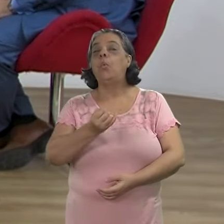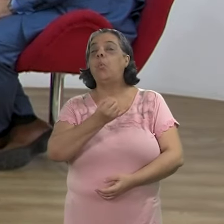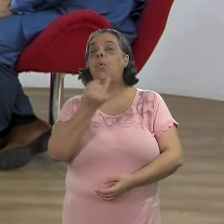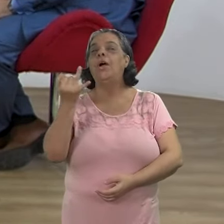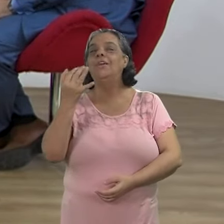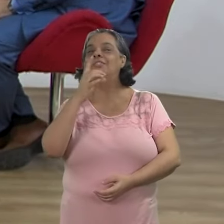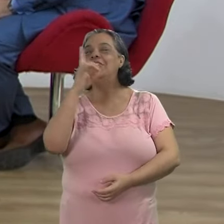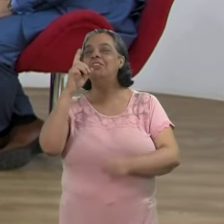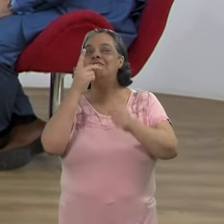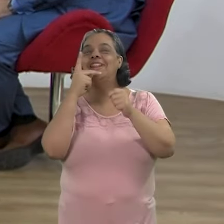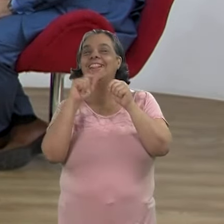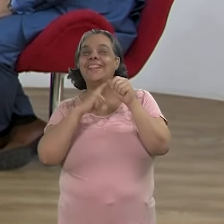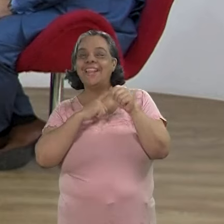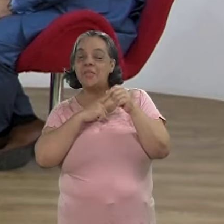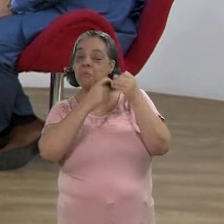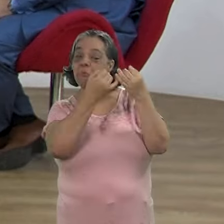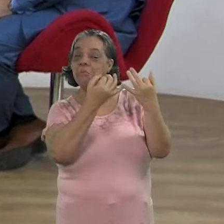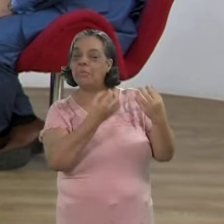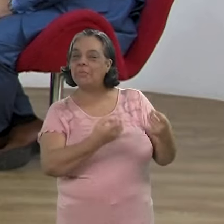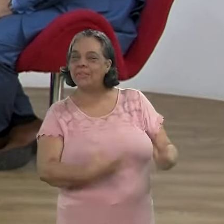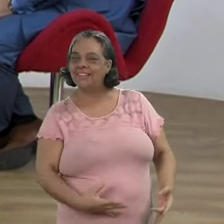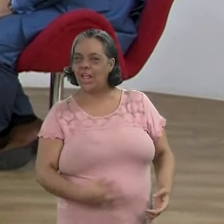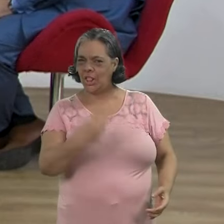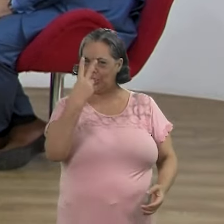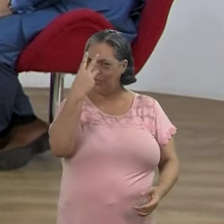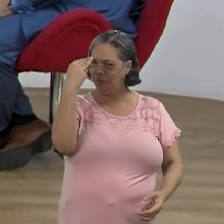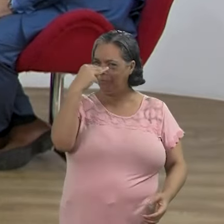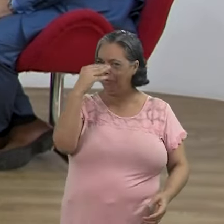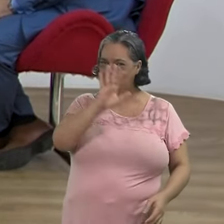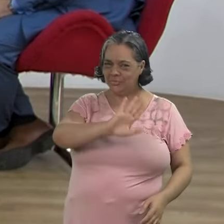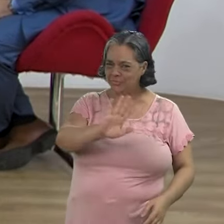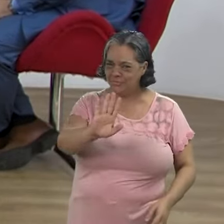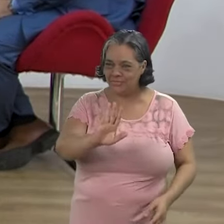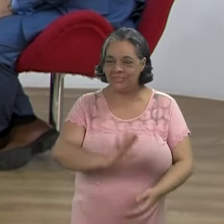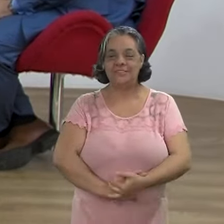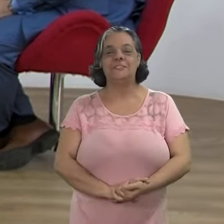Quantos dias a gente tem para cá? Dois minutos.